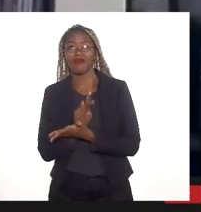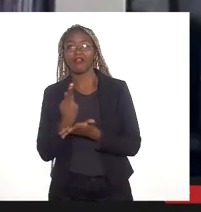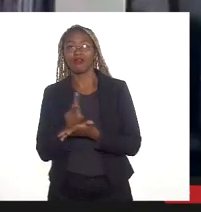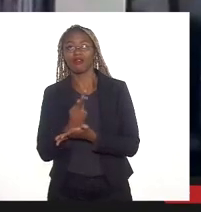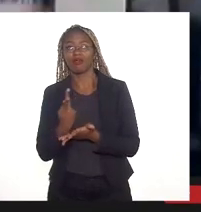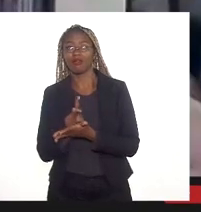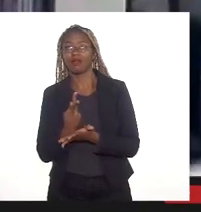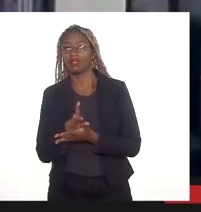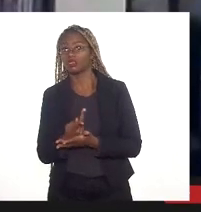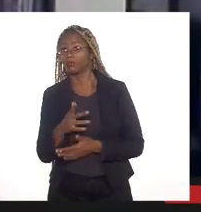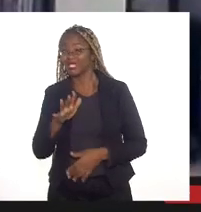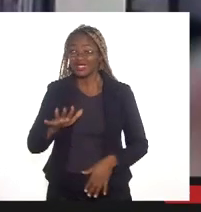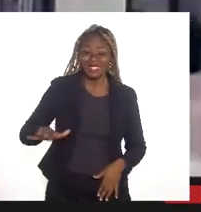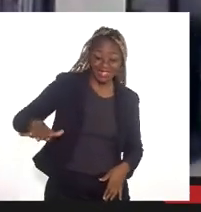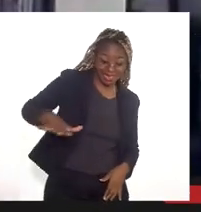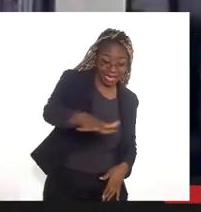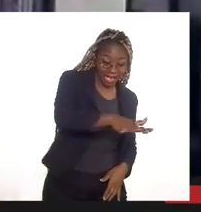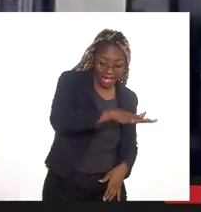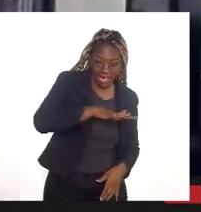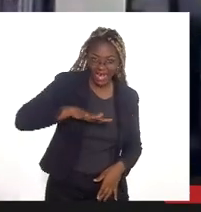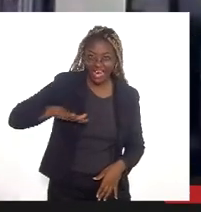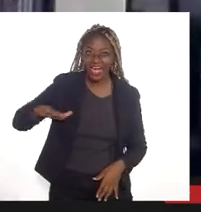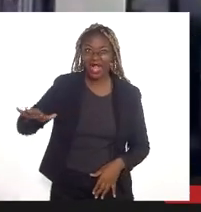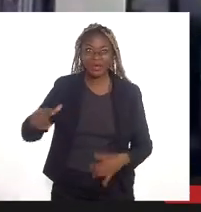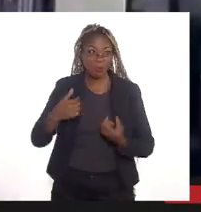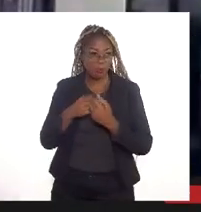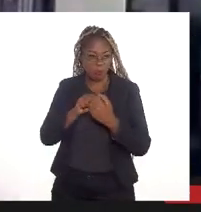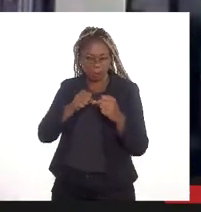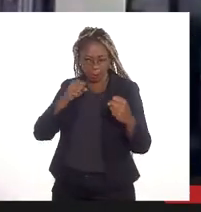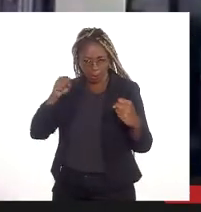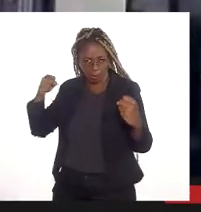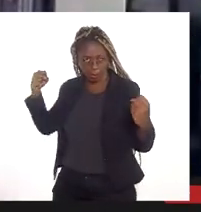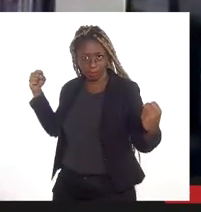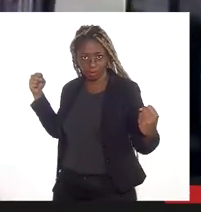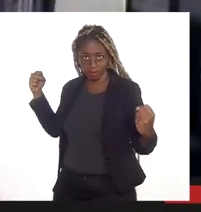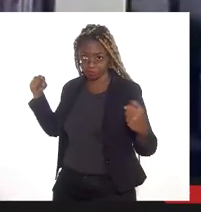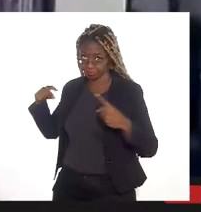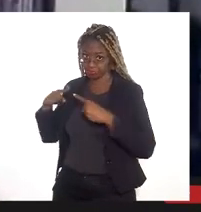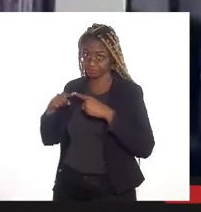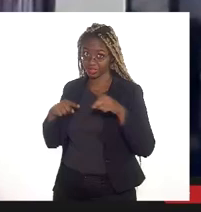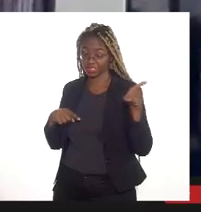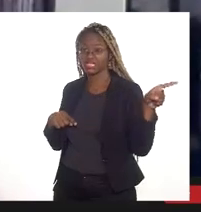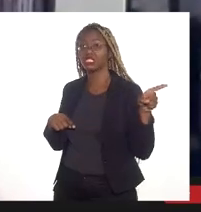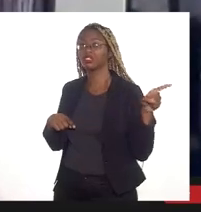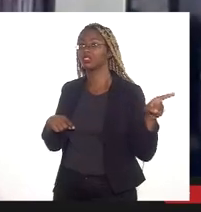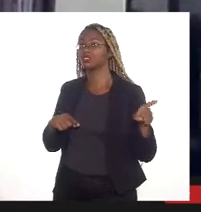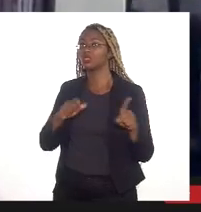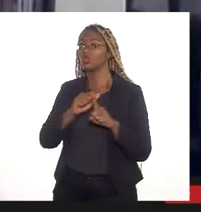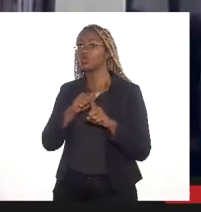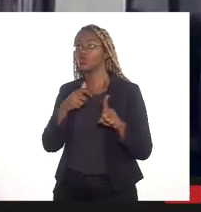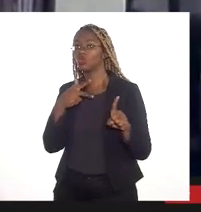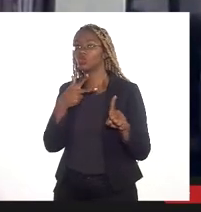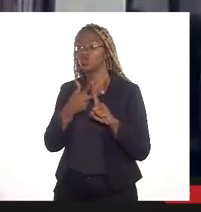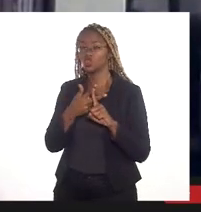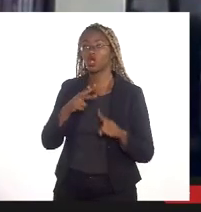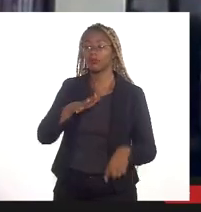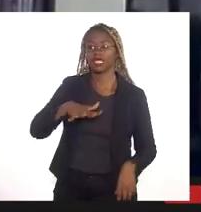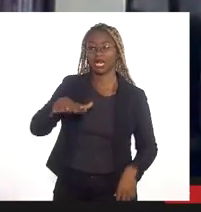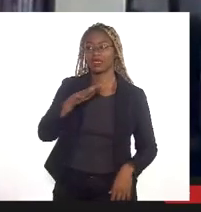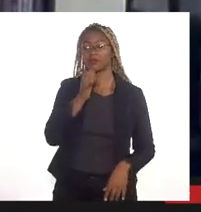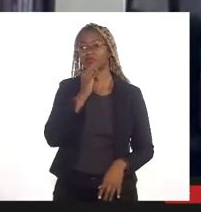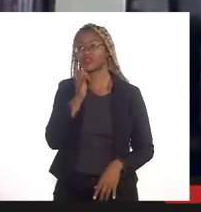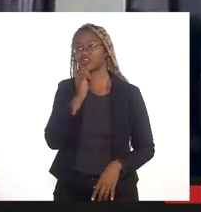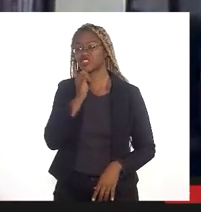como é uma área enorme, de milhões de metros quadrados, segundo ele, o dobro da área, por exemplo,